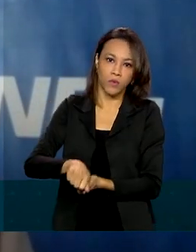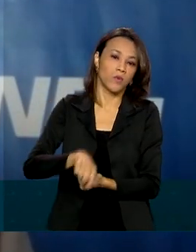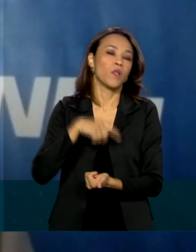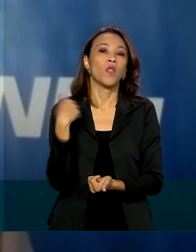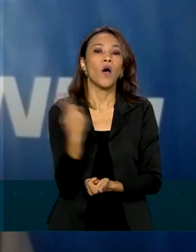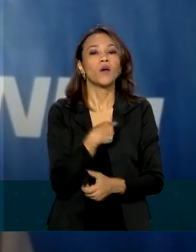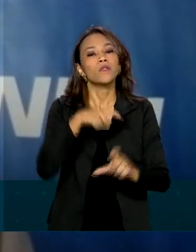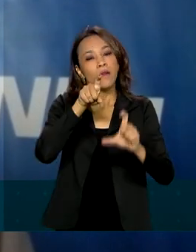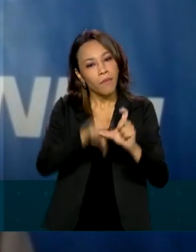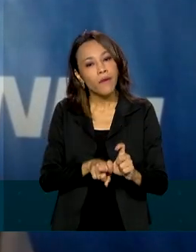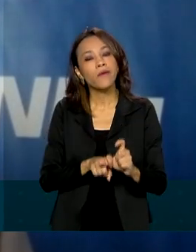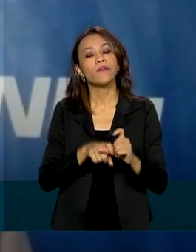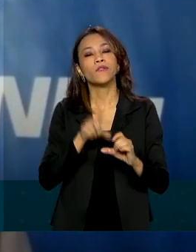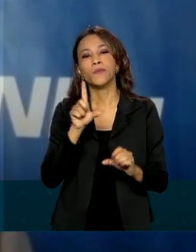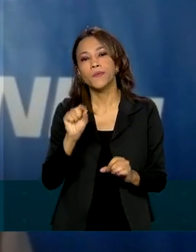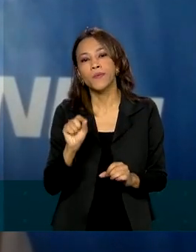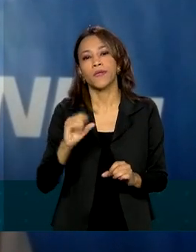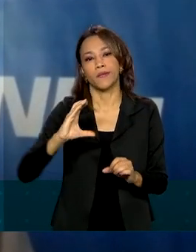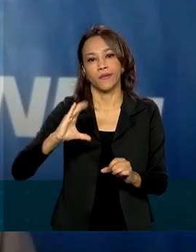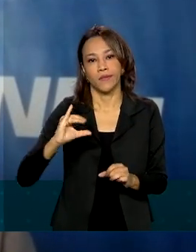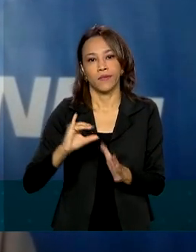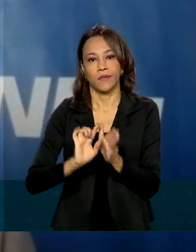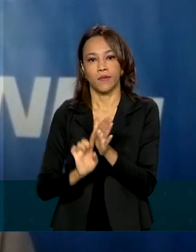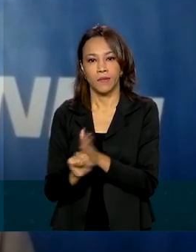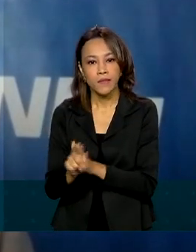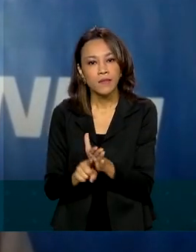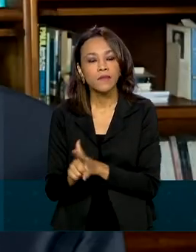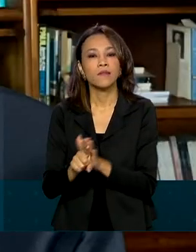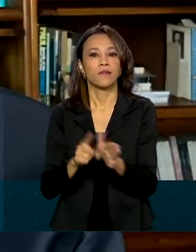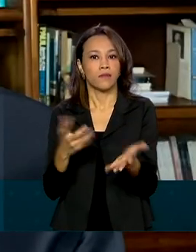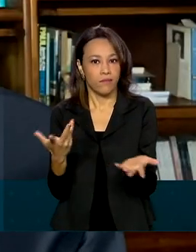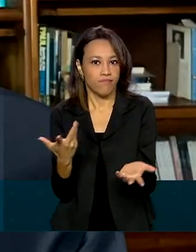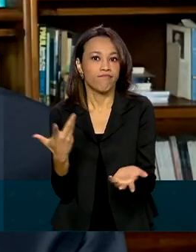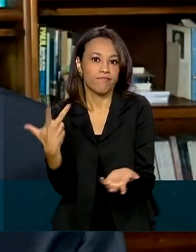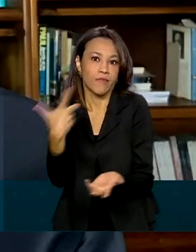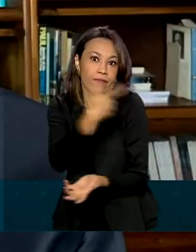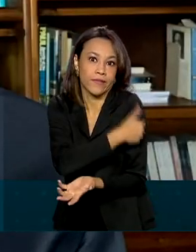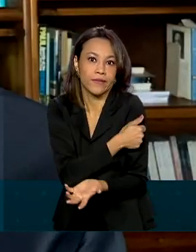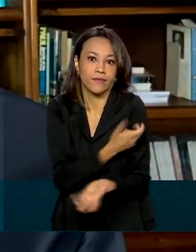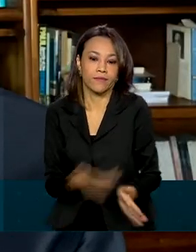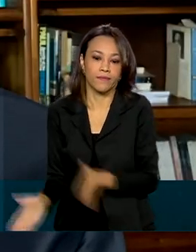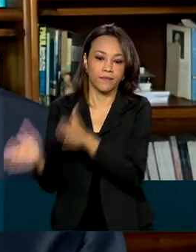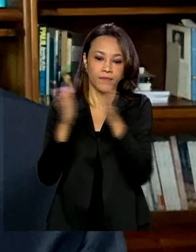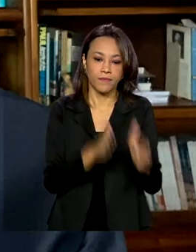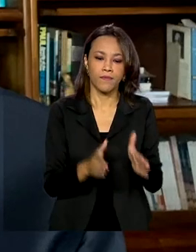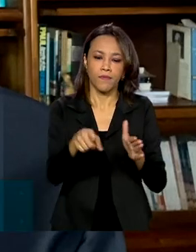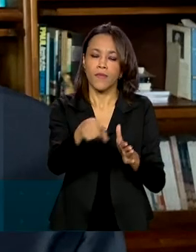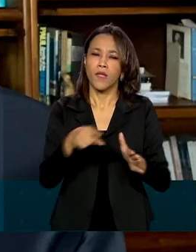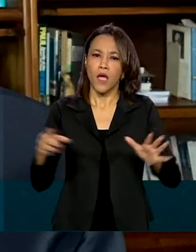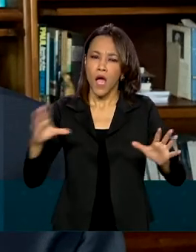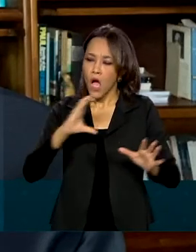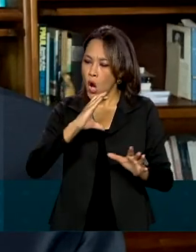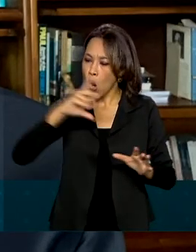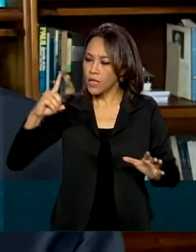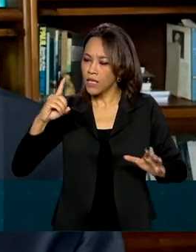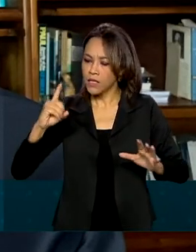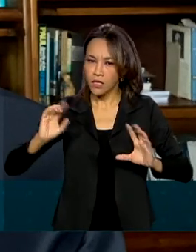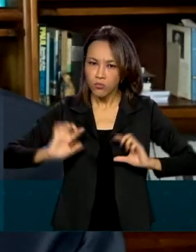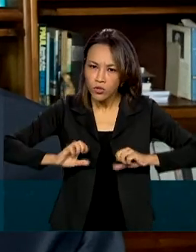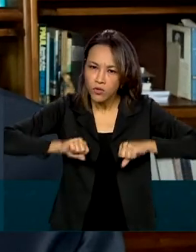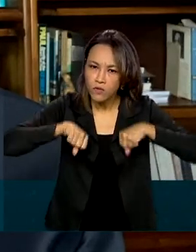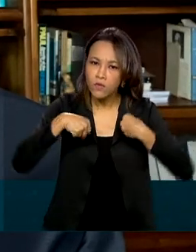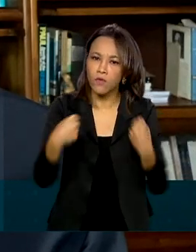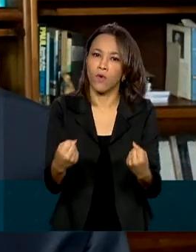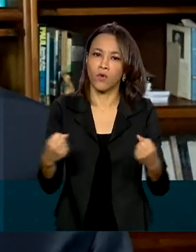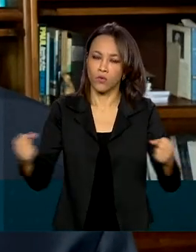da ciência, nós dependemos da vacina. A coordenação dos esforços de planejamento e de investimento que vem